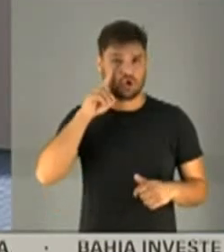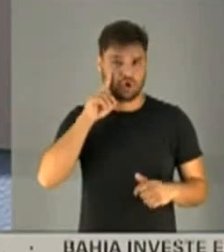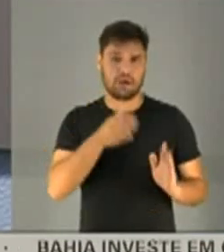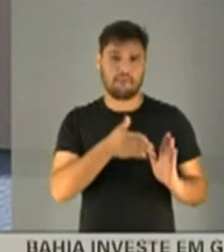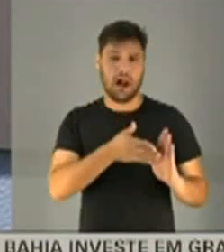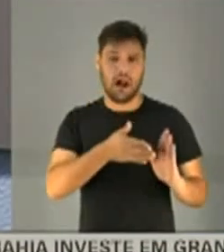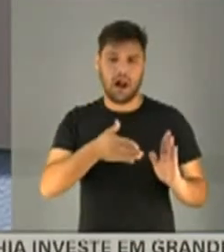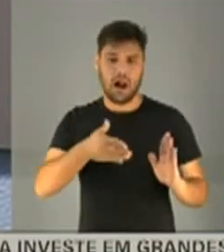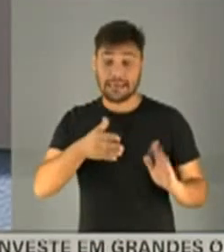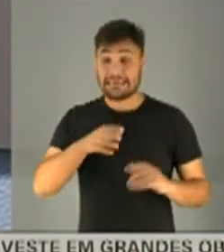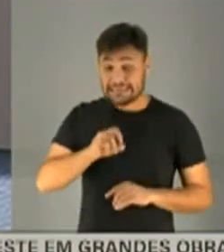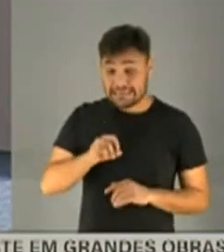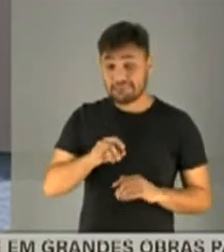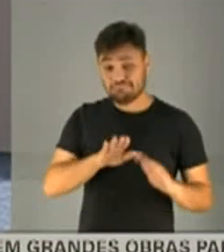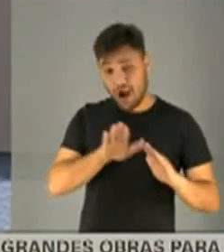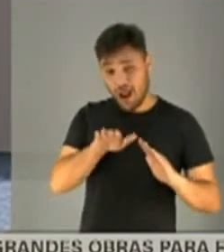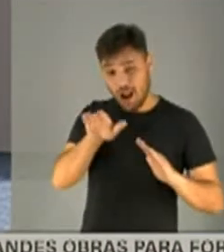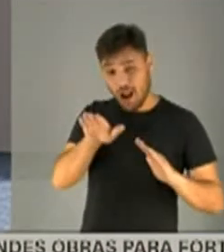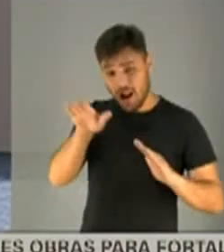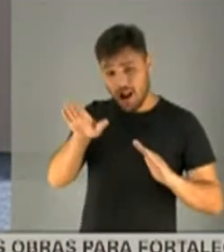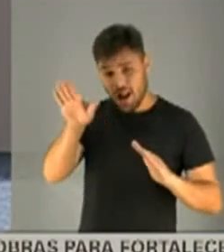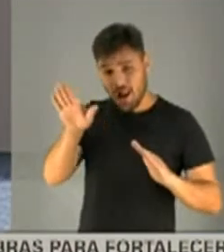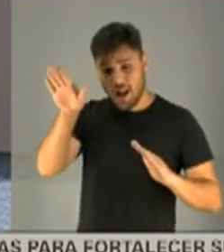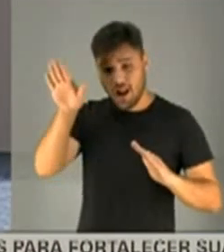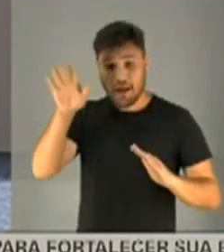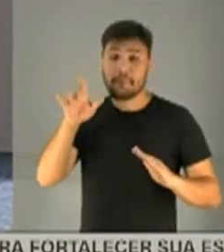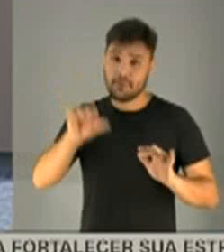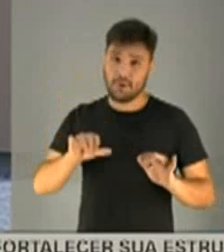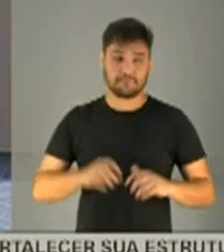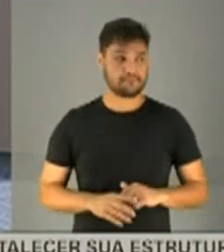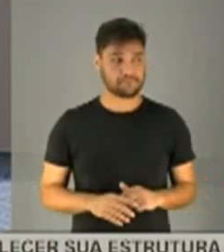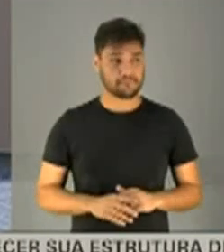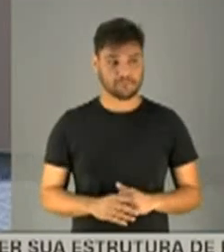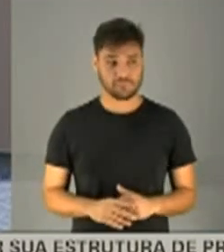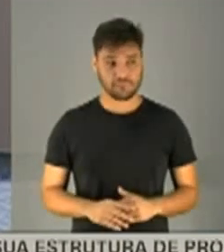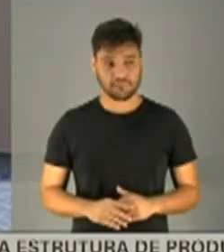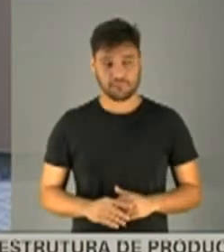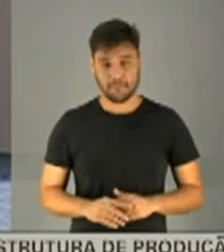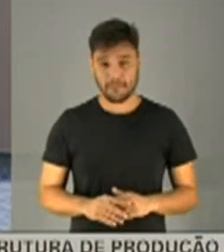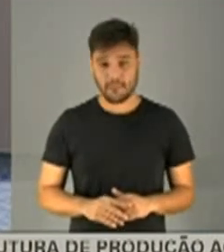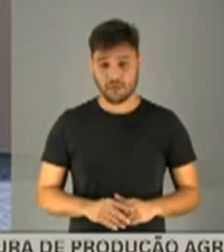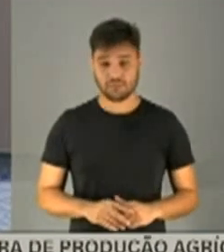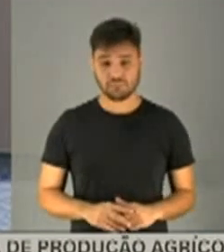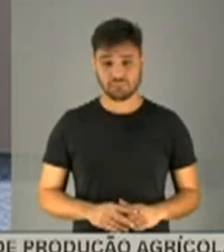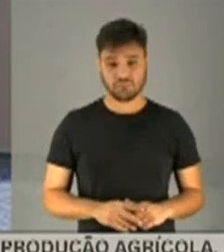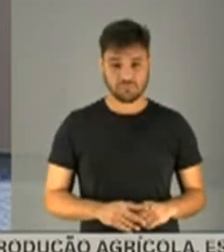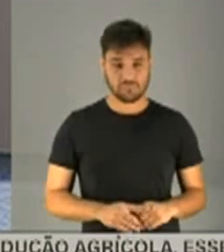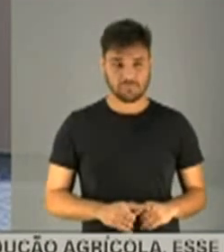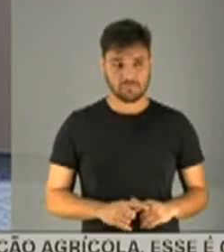Então, se for a mesma escadinha, a tendência é piorar muito. O R e a contaminação de pessoas é muito mais. Exatamente. E